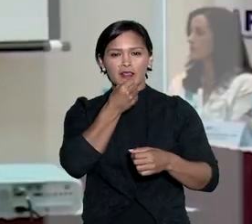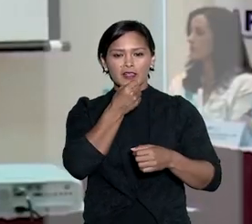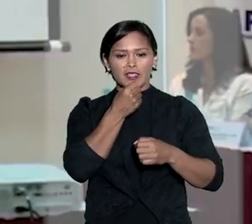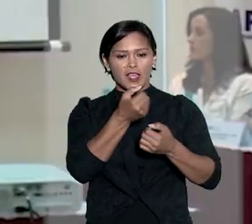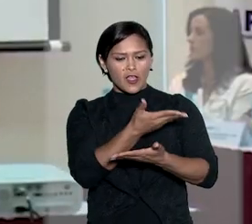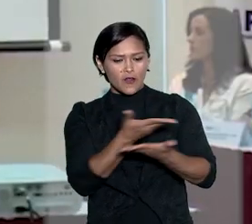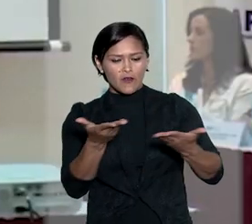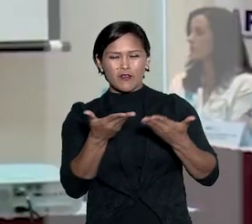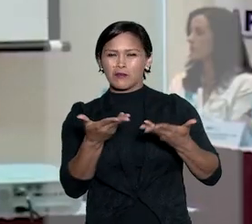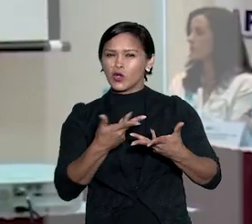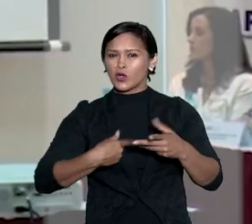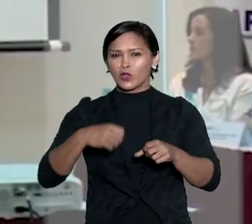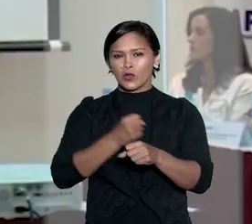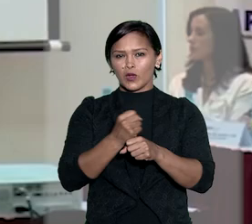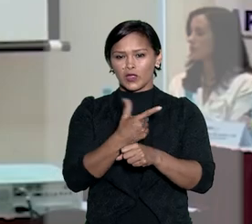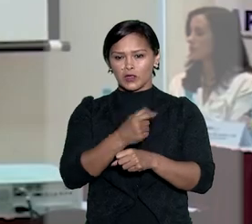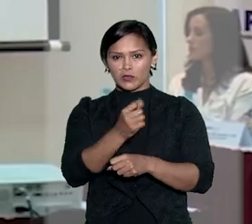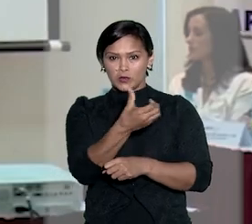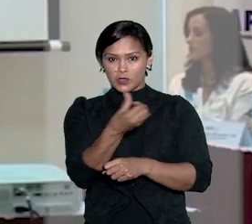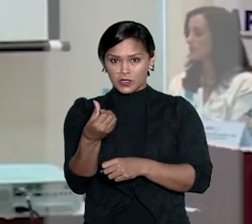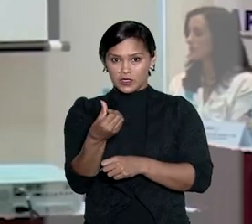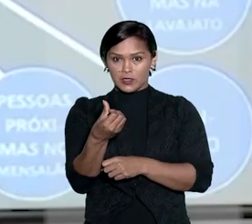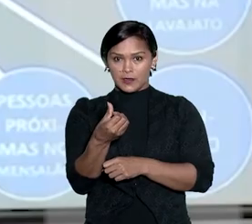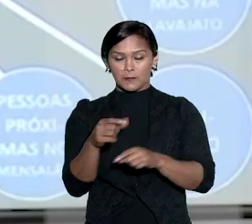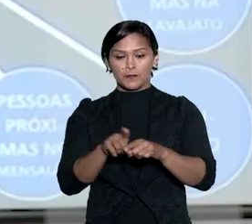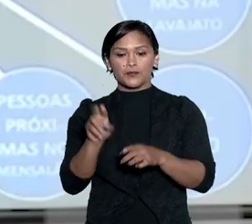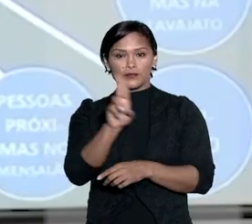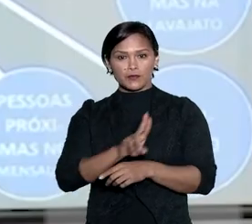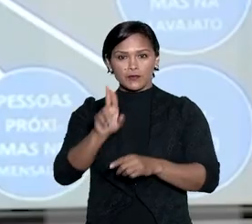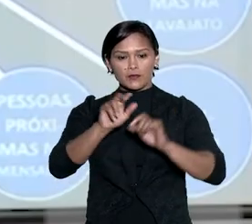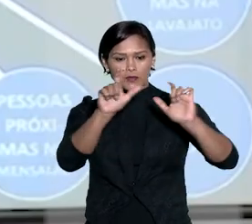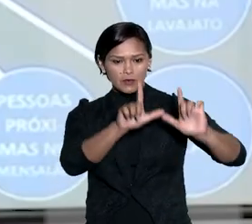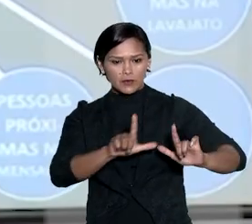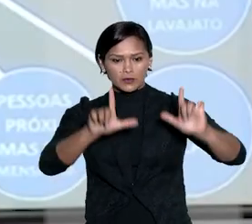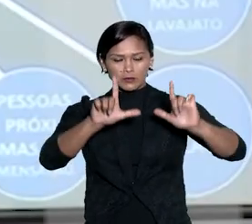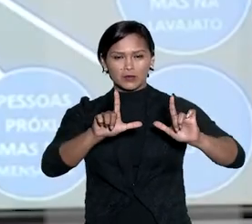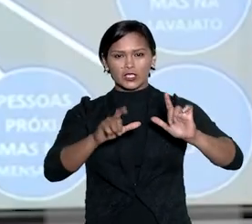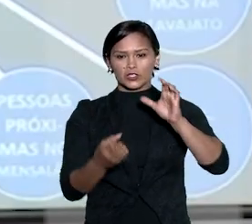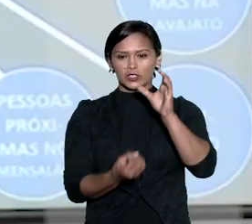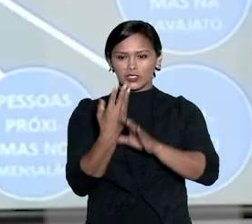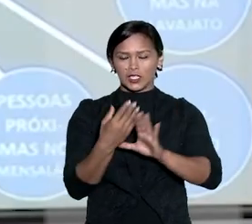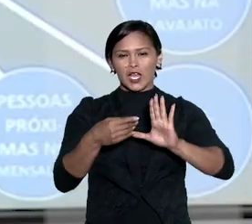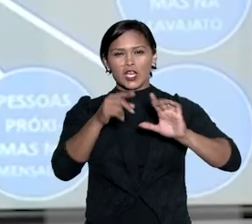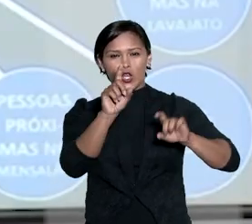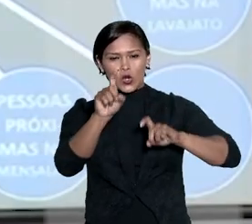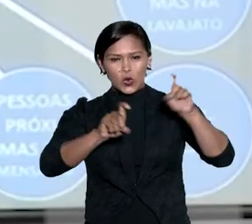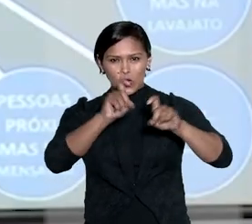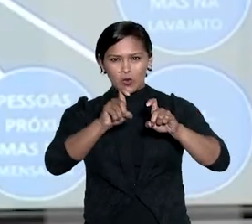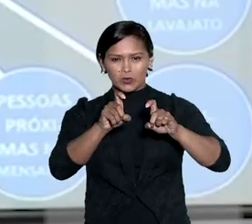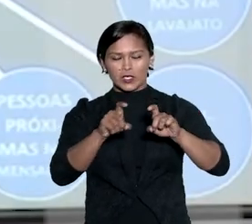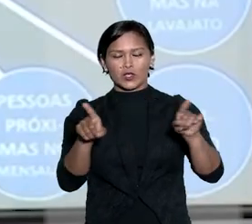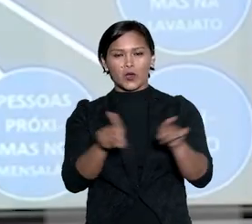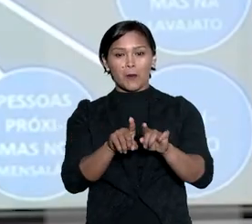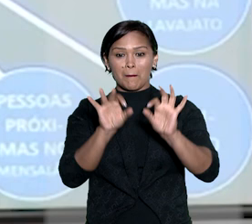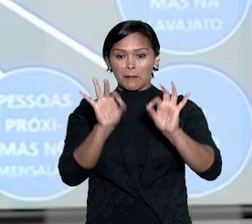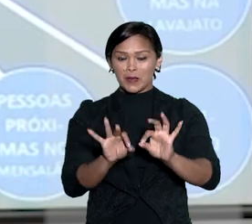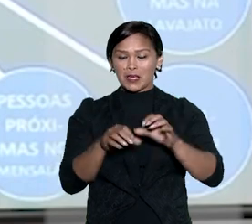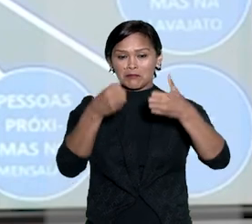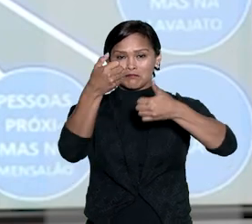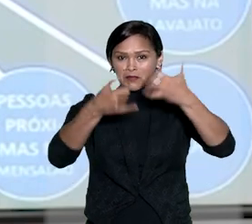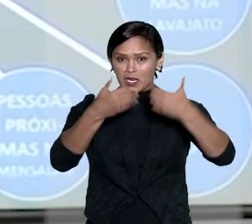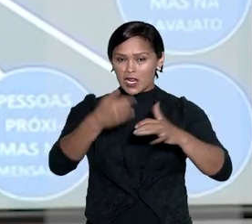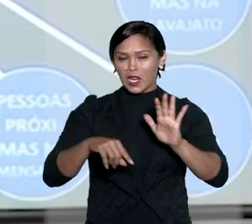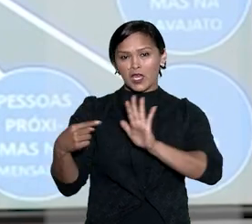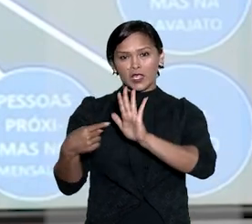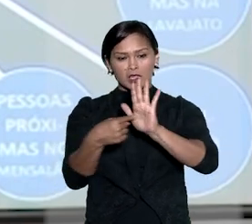entrevista coletiva concedida em 2016, quando utilizou uma imagem criada no programa de computador PowerPoint para